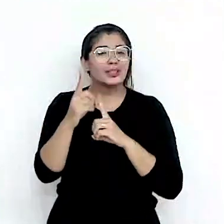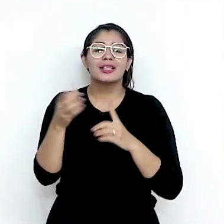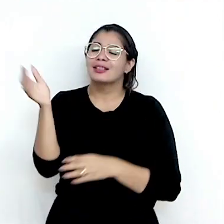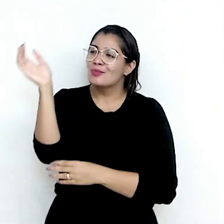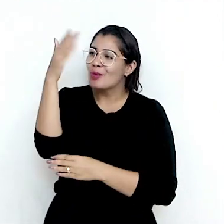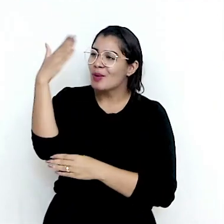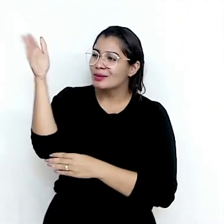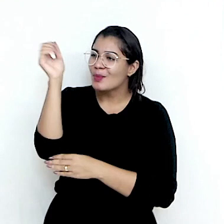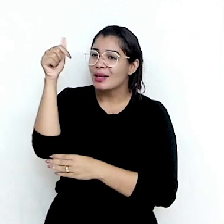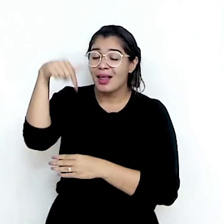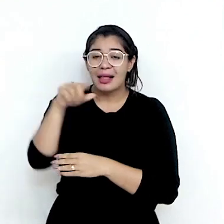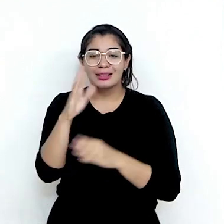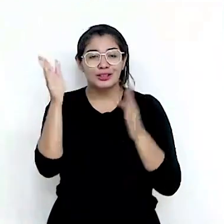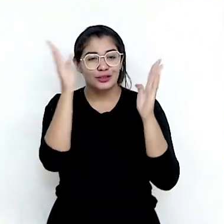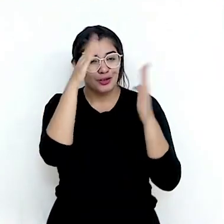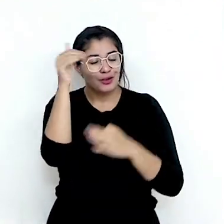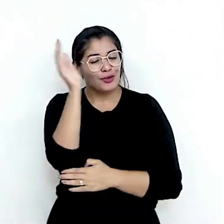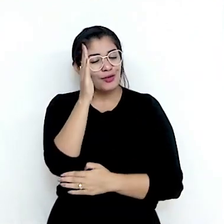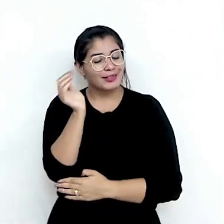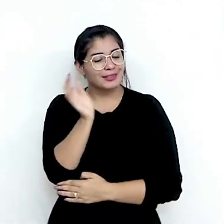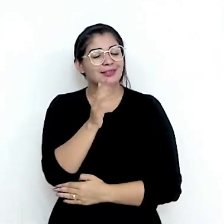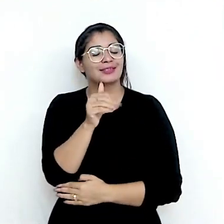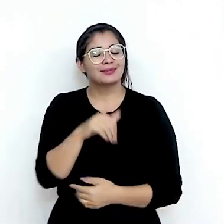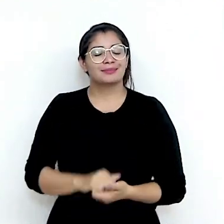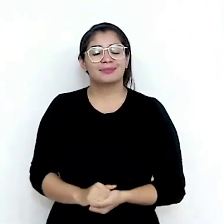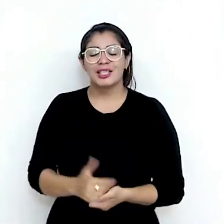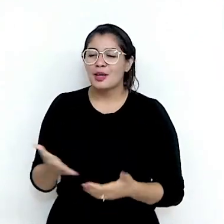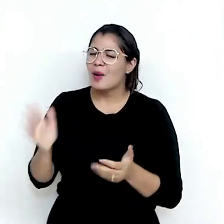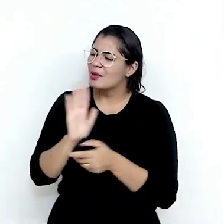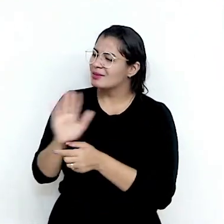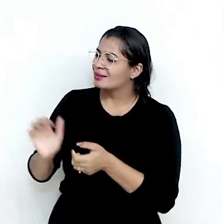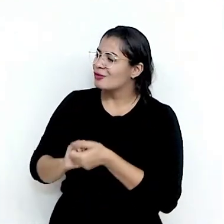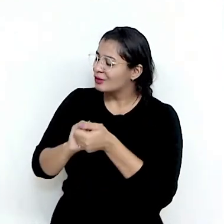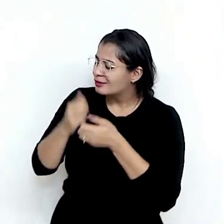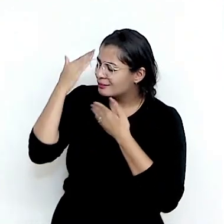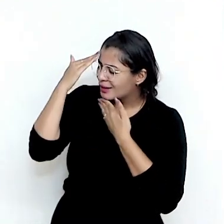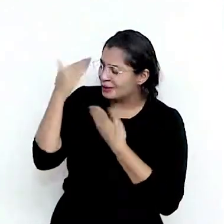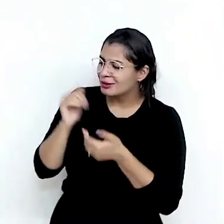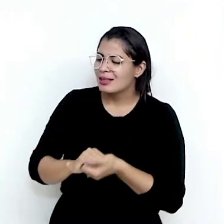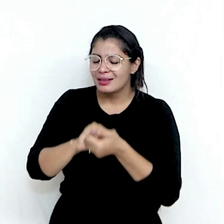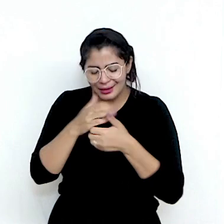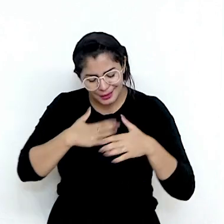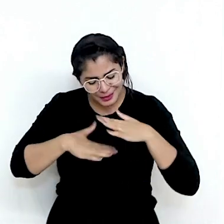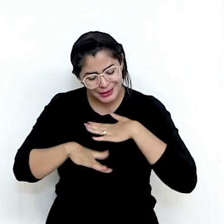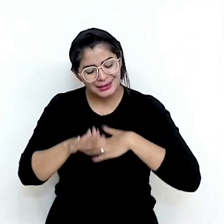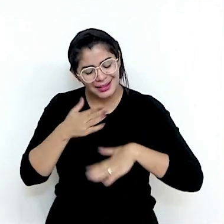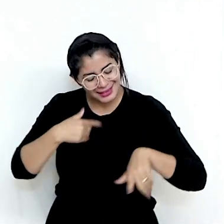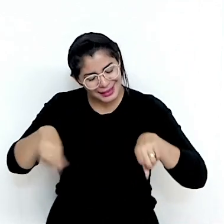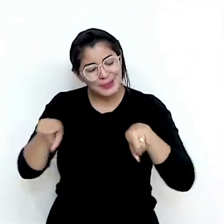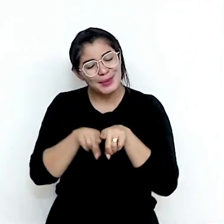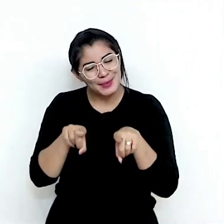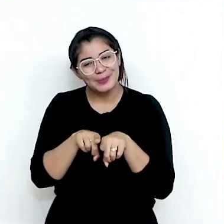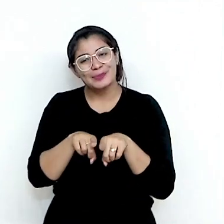embaixador do Chile no Brasil, Fernando Schmidt, e agradecer também pela parceria de sempre, confiança e a paciência também